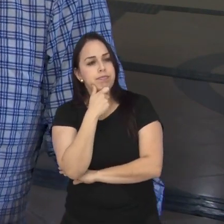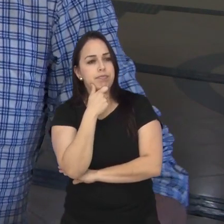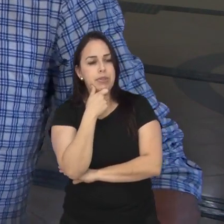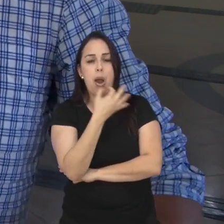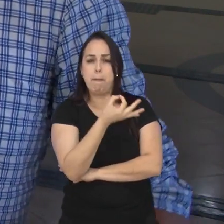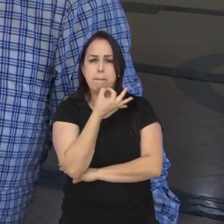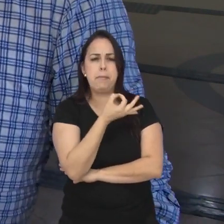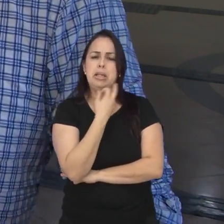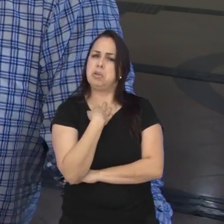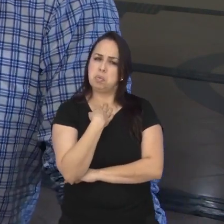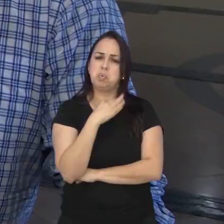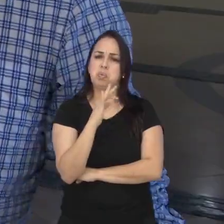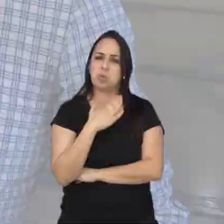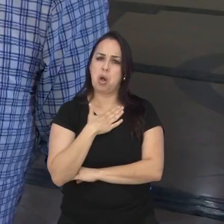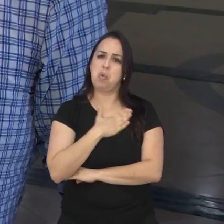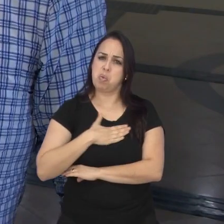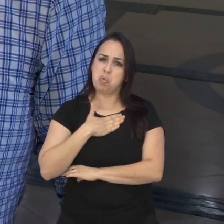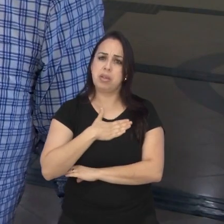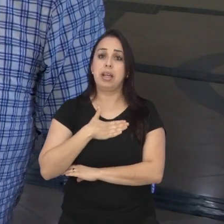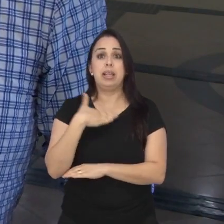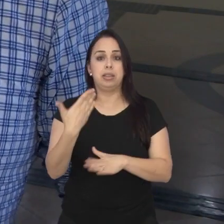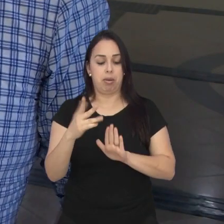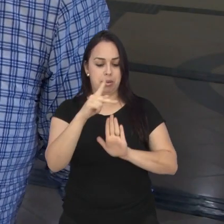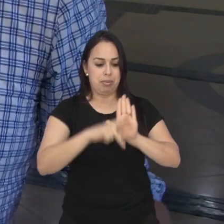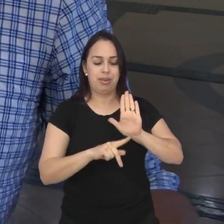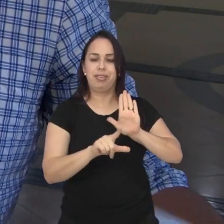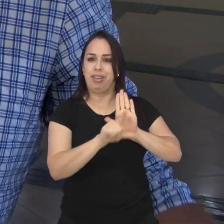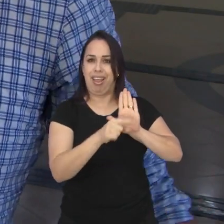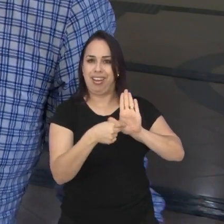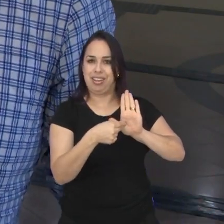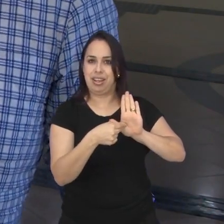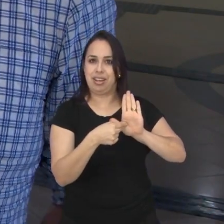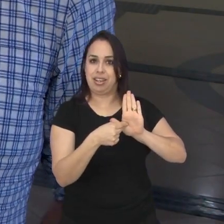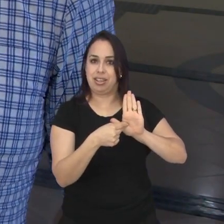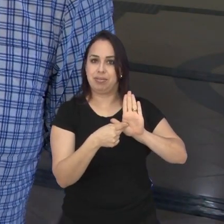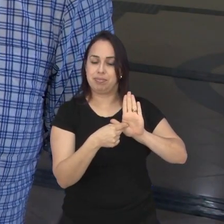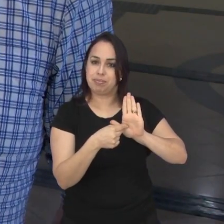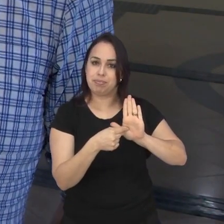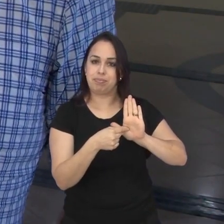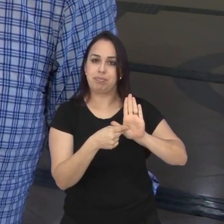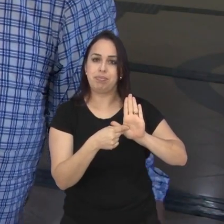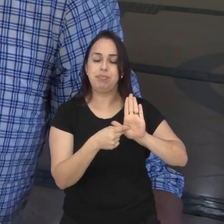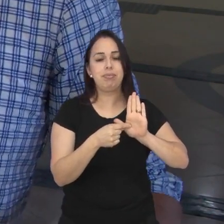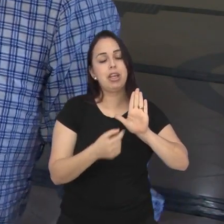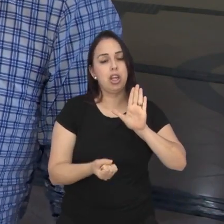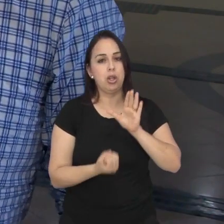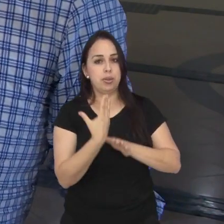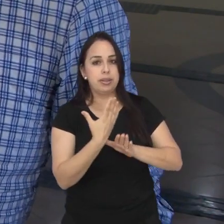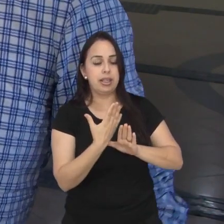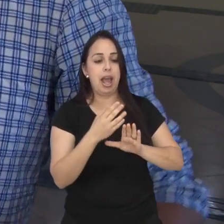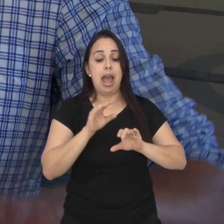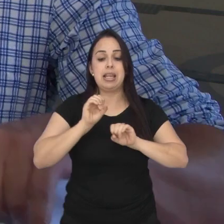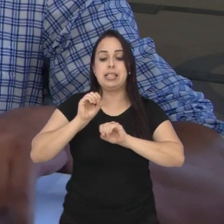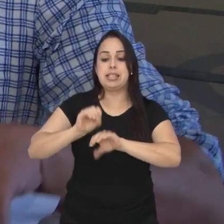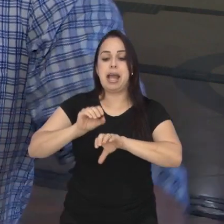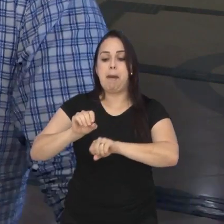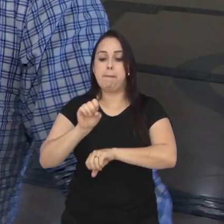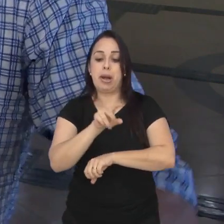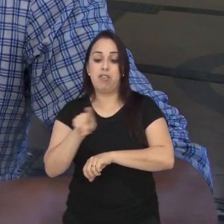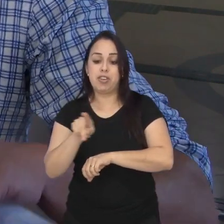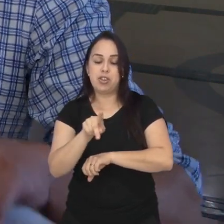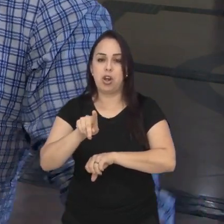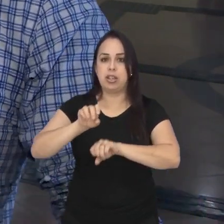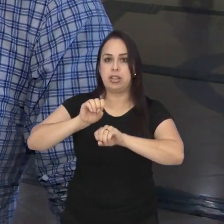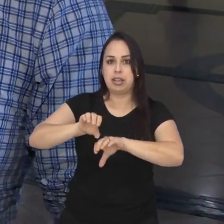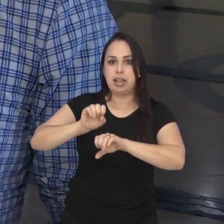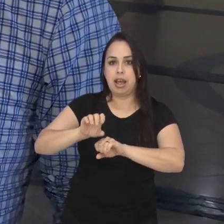a sugestão era muito boa. Então essa lei, esse projeto de lei que nós estamos criando, é no sentido de instruir os professores,